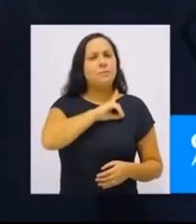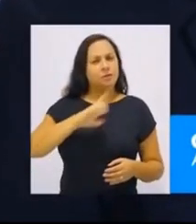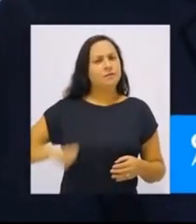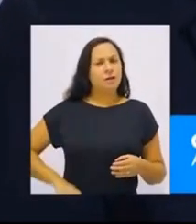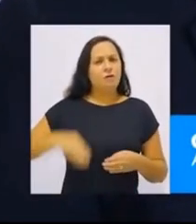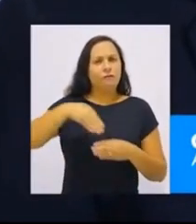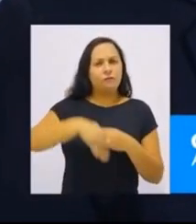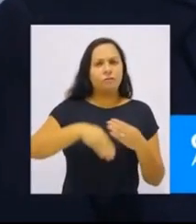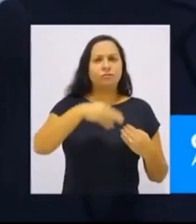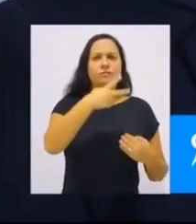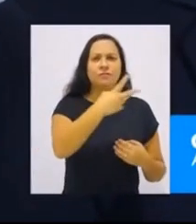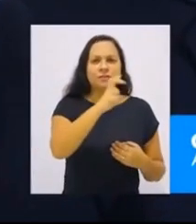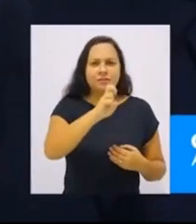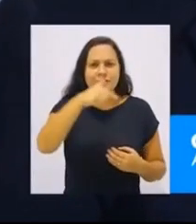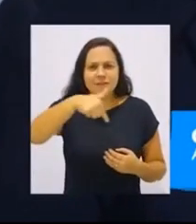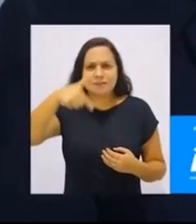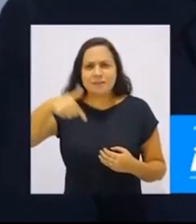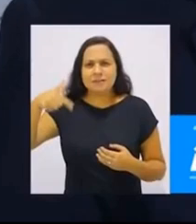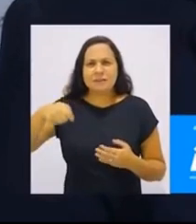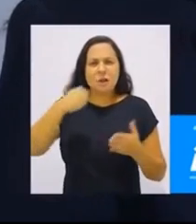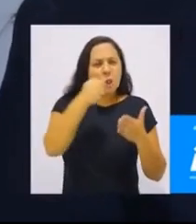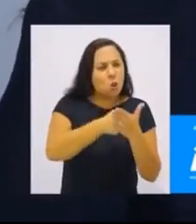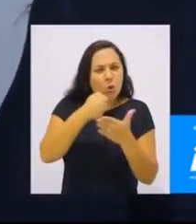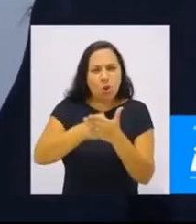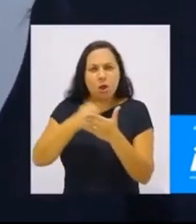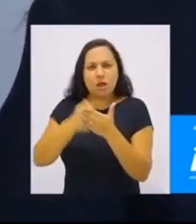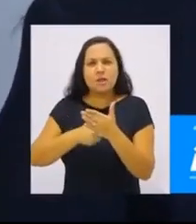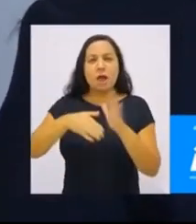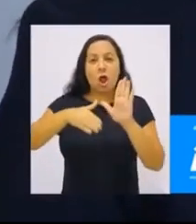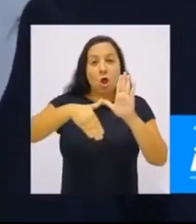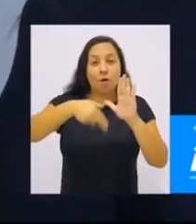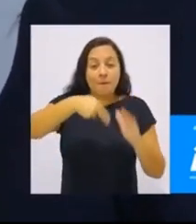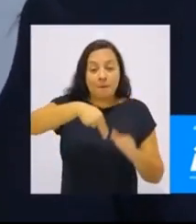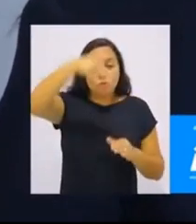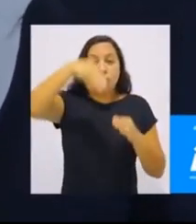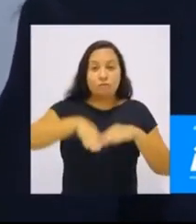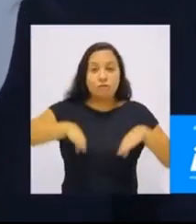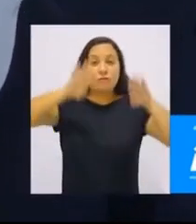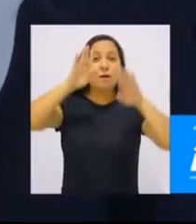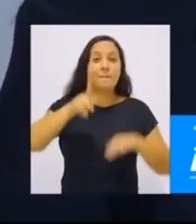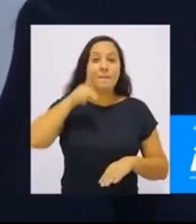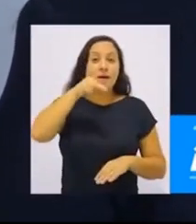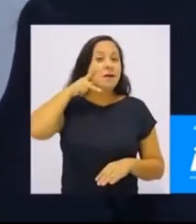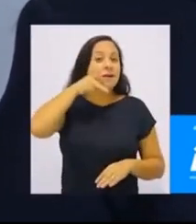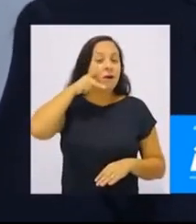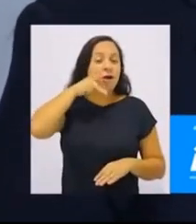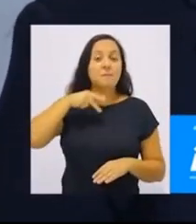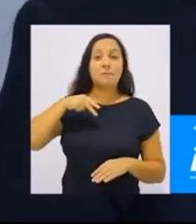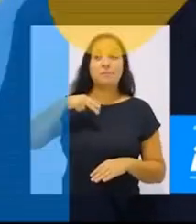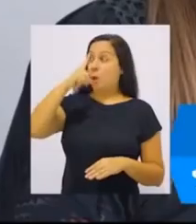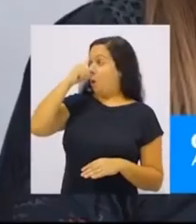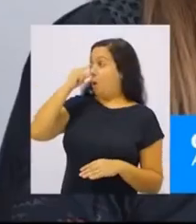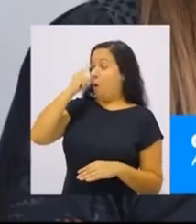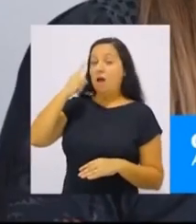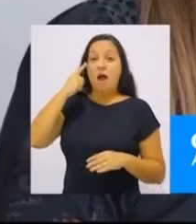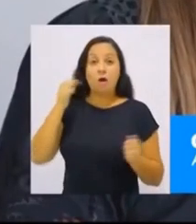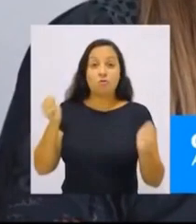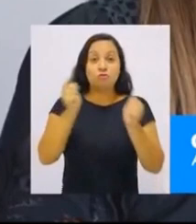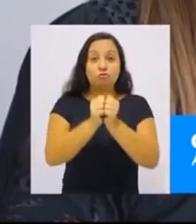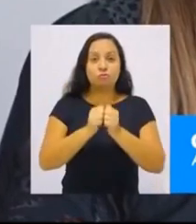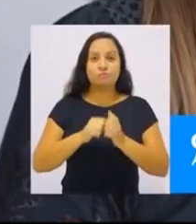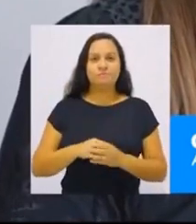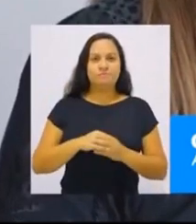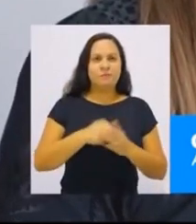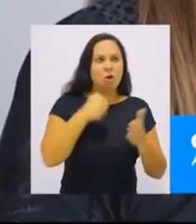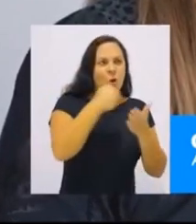Estadual, 25777. E lutarei por Ubatuba, Litoral Norte e Vale do Paraíba, Condória e Alquime. Combater a